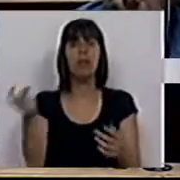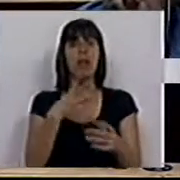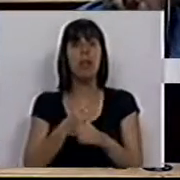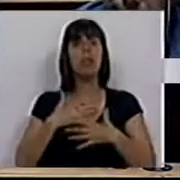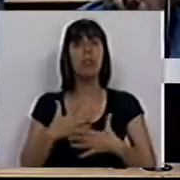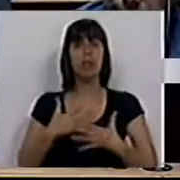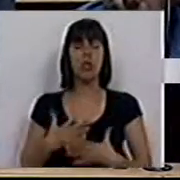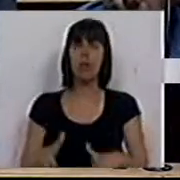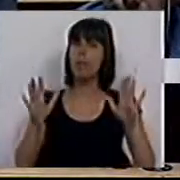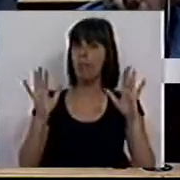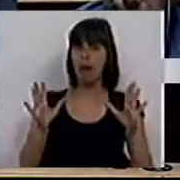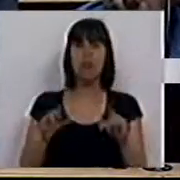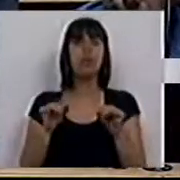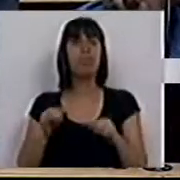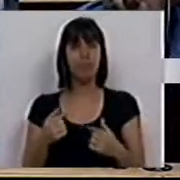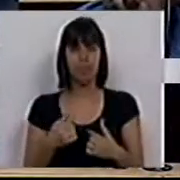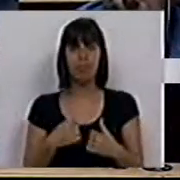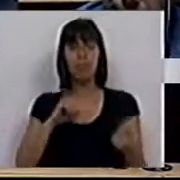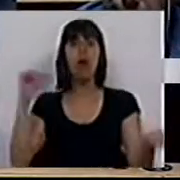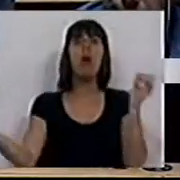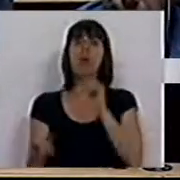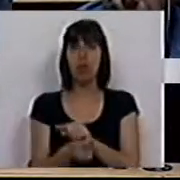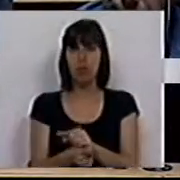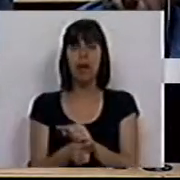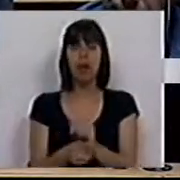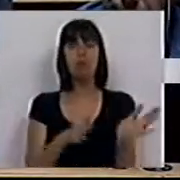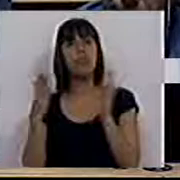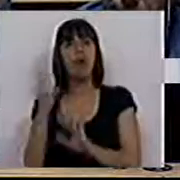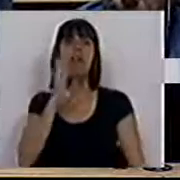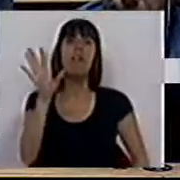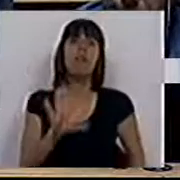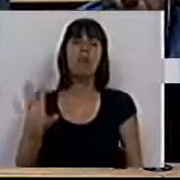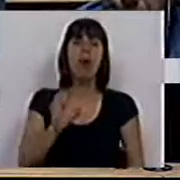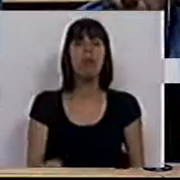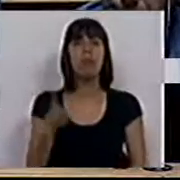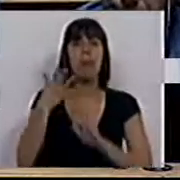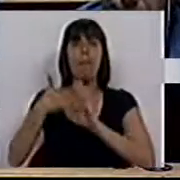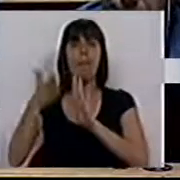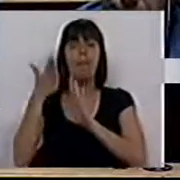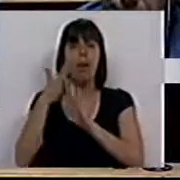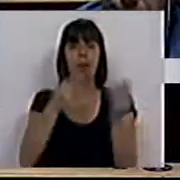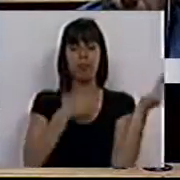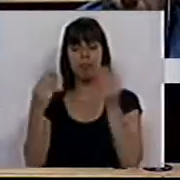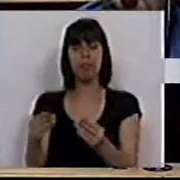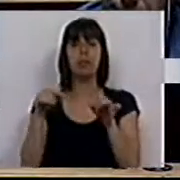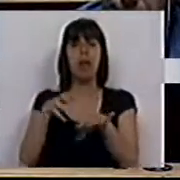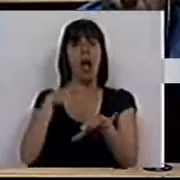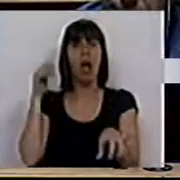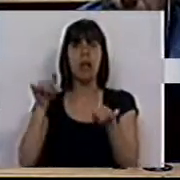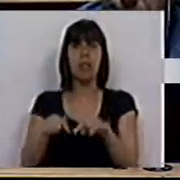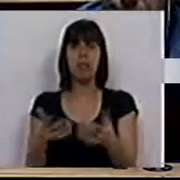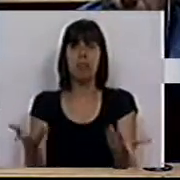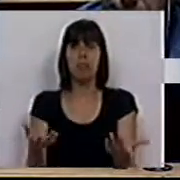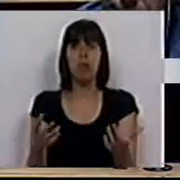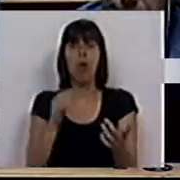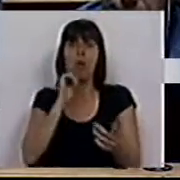profissões. Mas somos contrários. Por um lado, à forma muitas vezes apressada como estes diplomas têm passado pelo Parlamento,